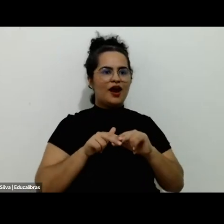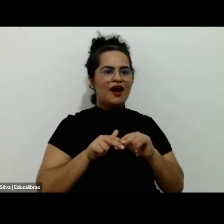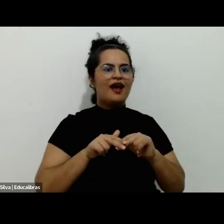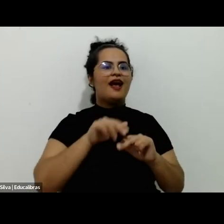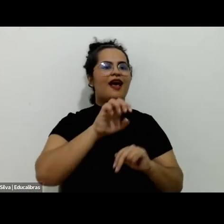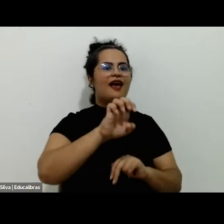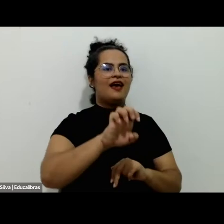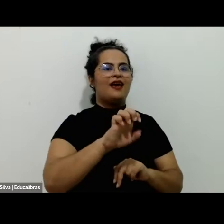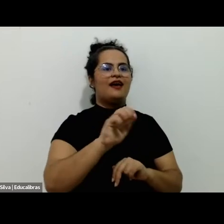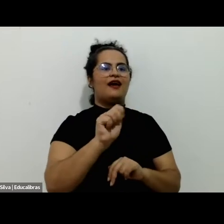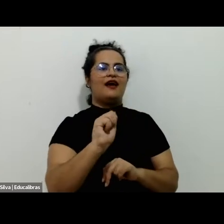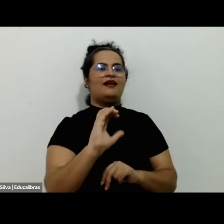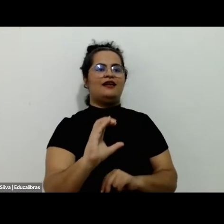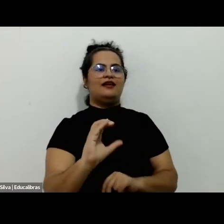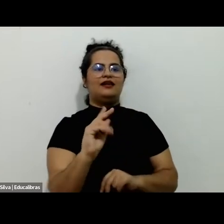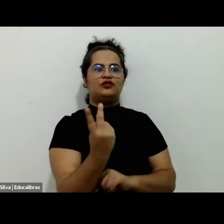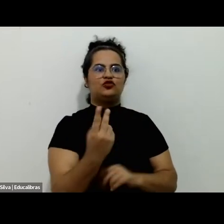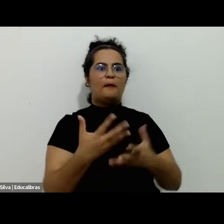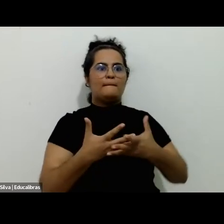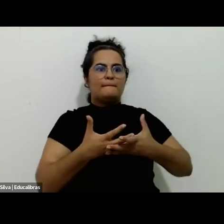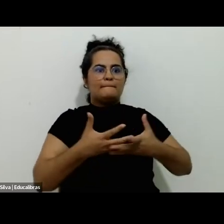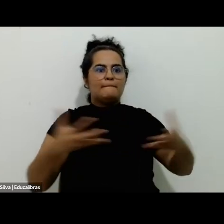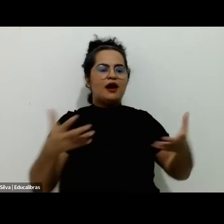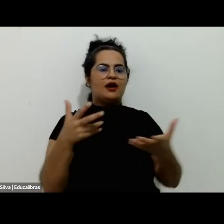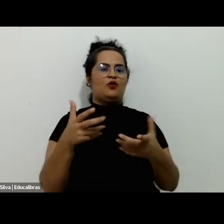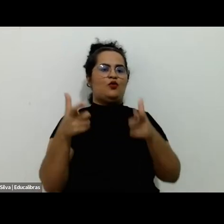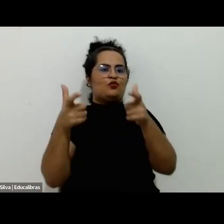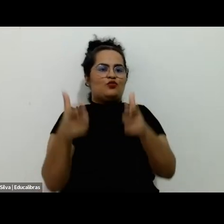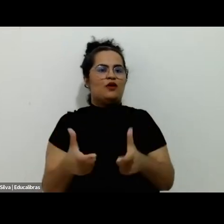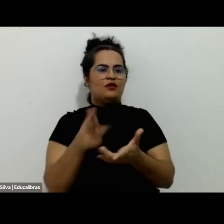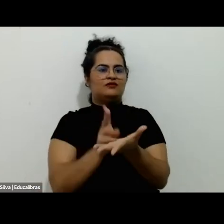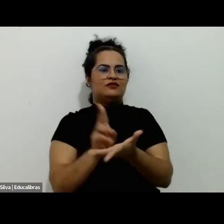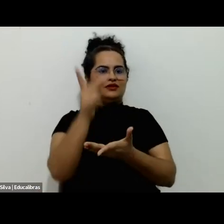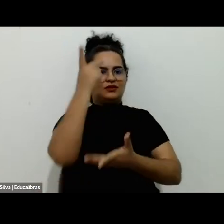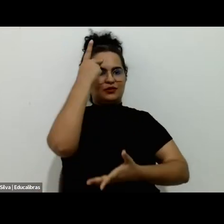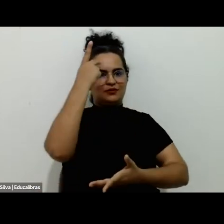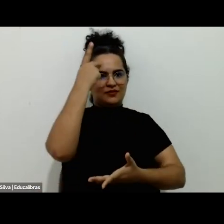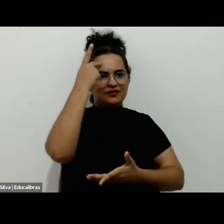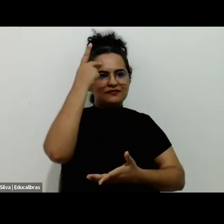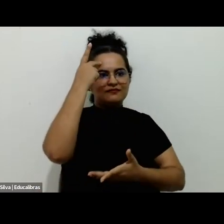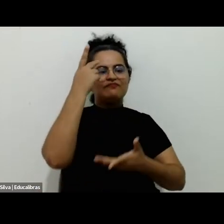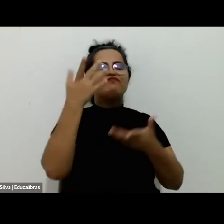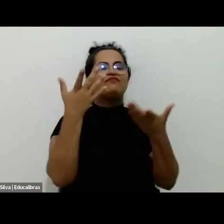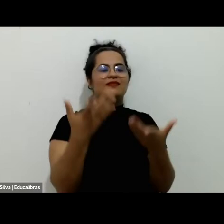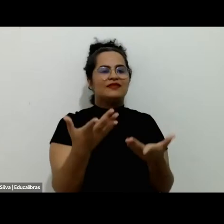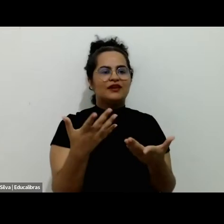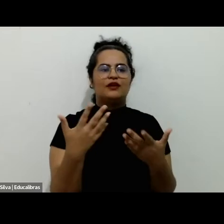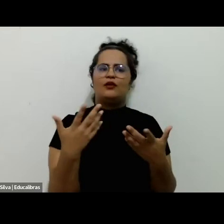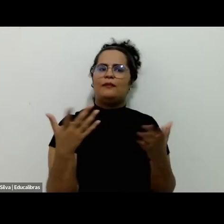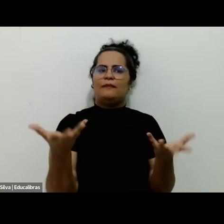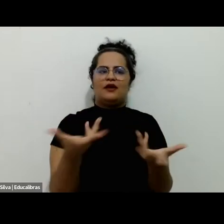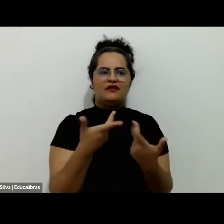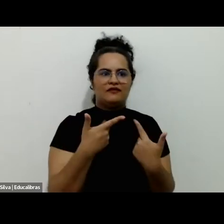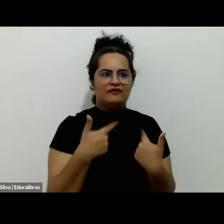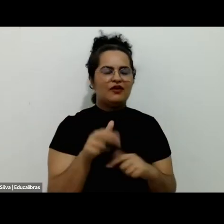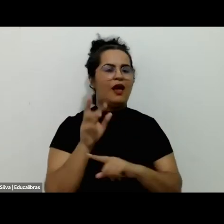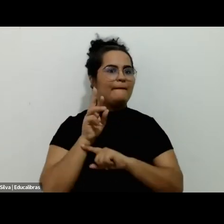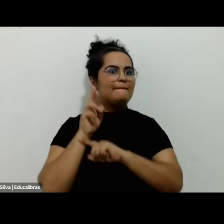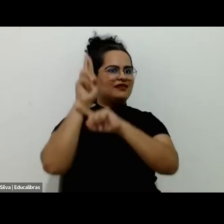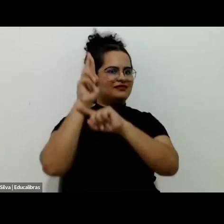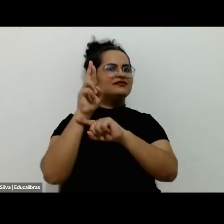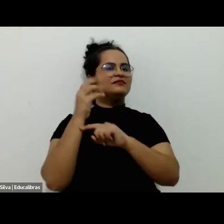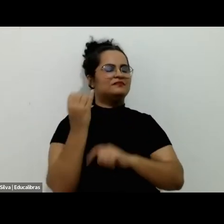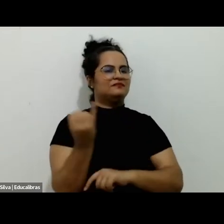maior unidade da Universidade de São Paulo. Então, é bastante representativo e um detalhe que não é meramente